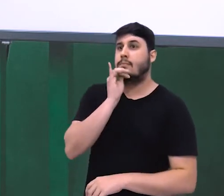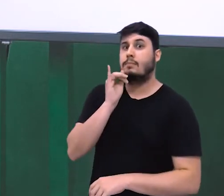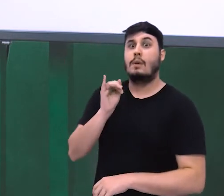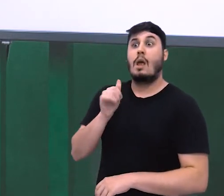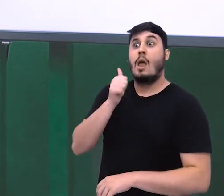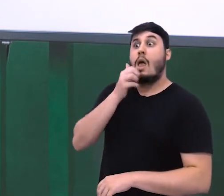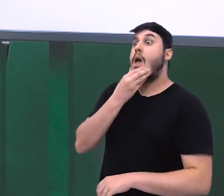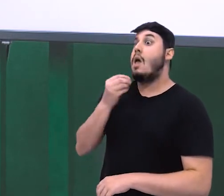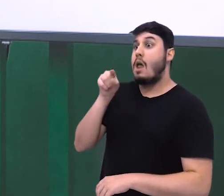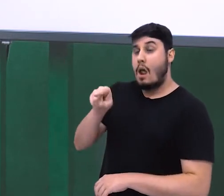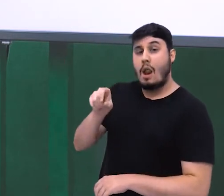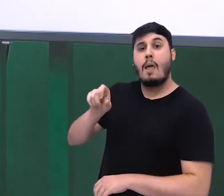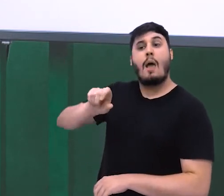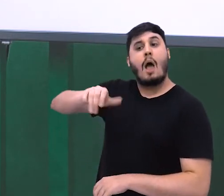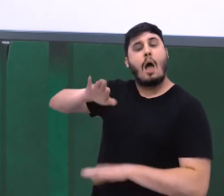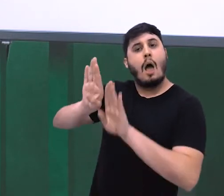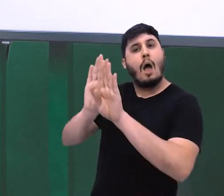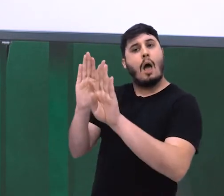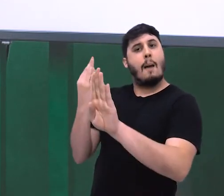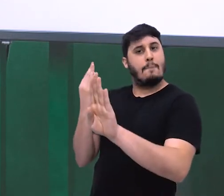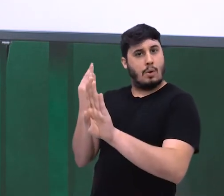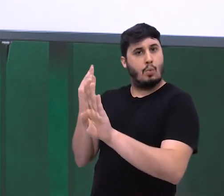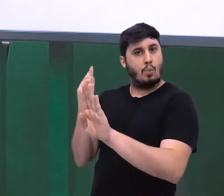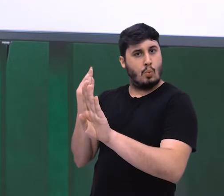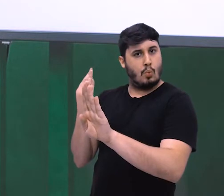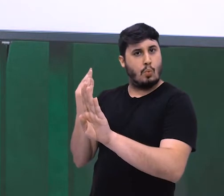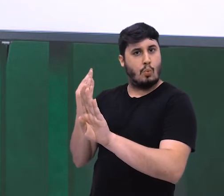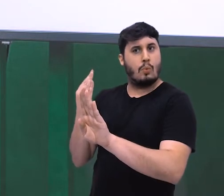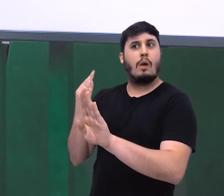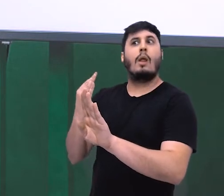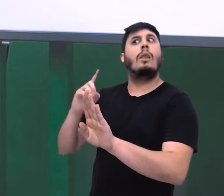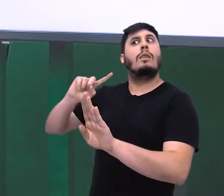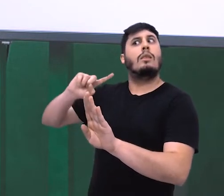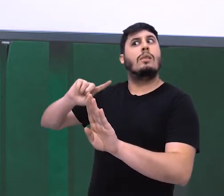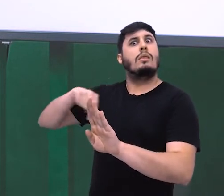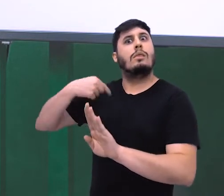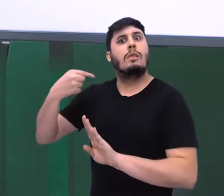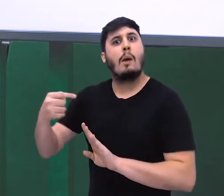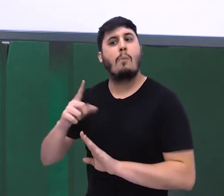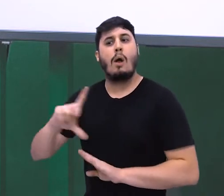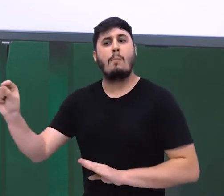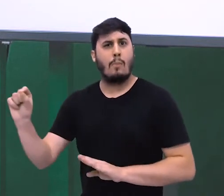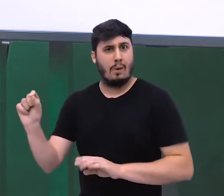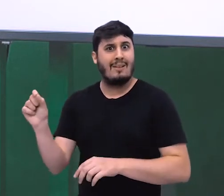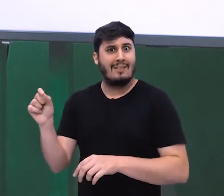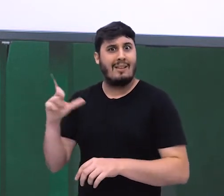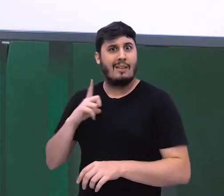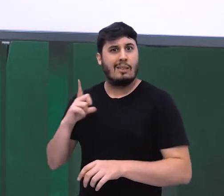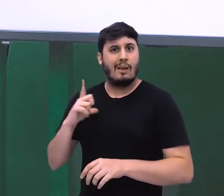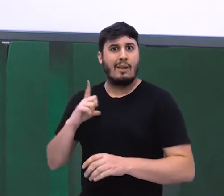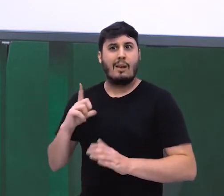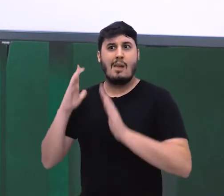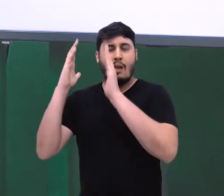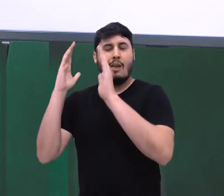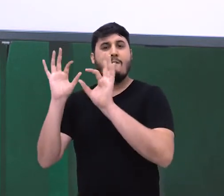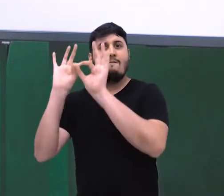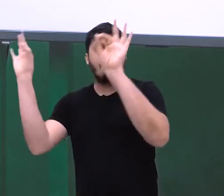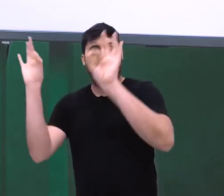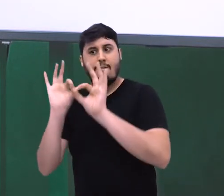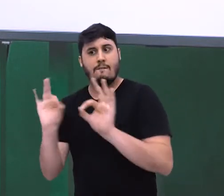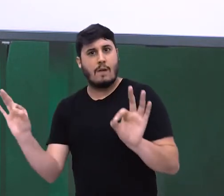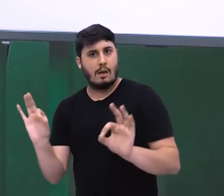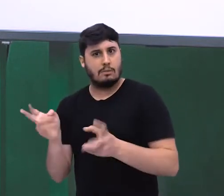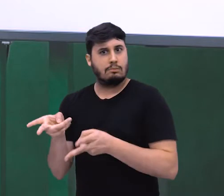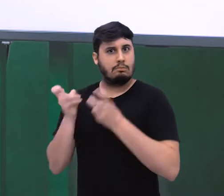da sala. A segunda oração e foi embora. Veja que eu utilizei a conjunção E para